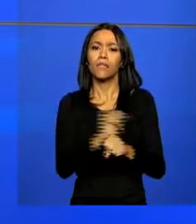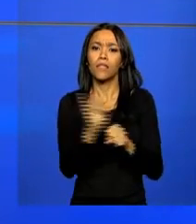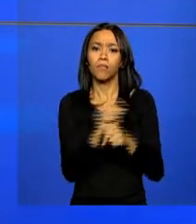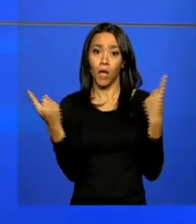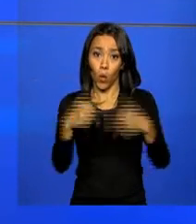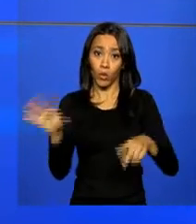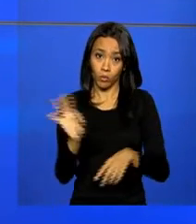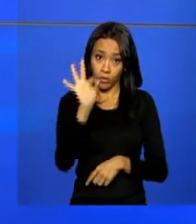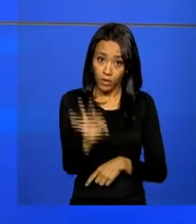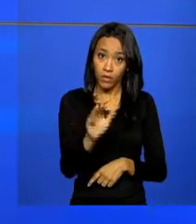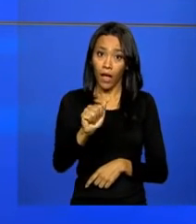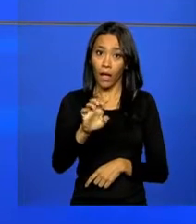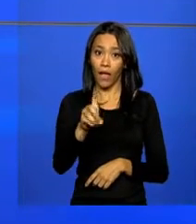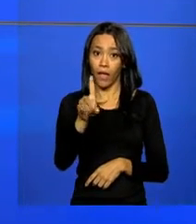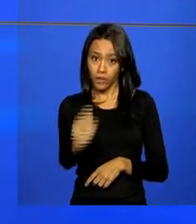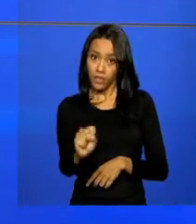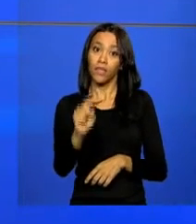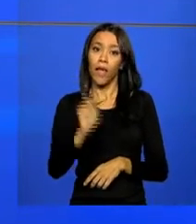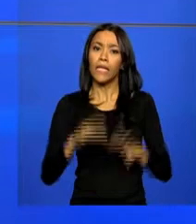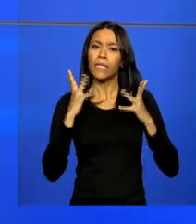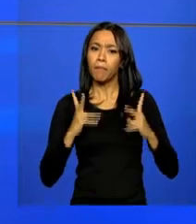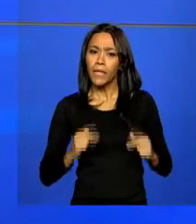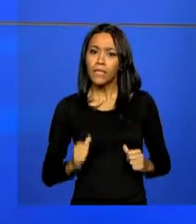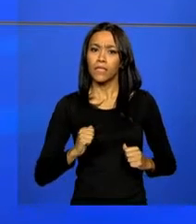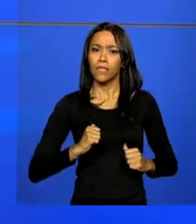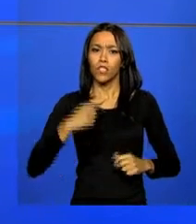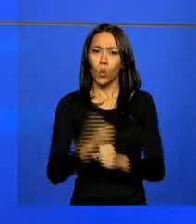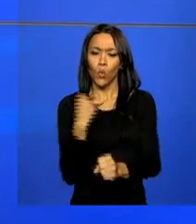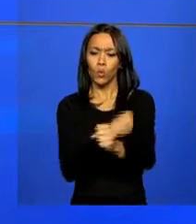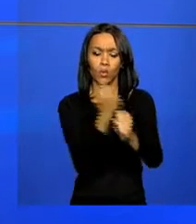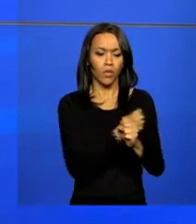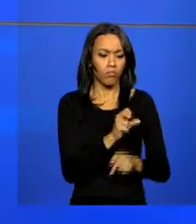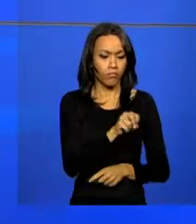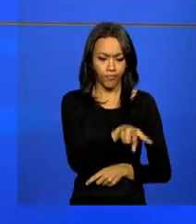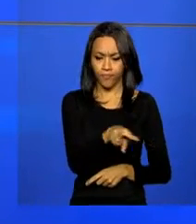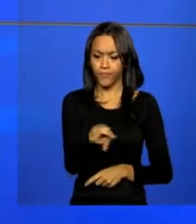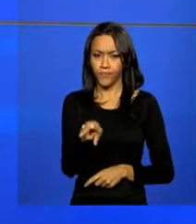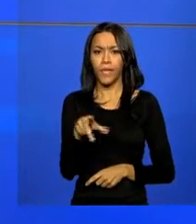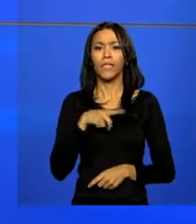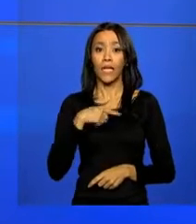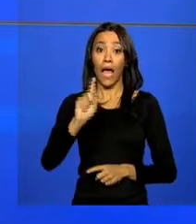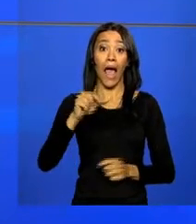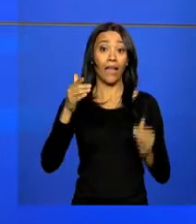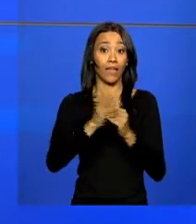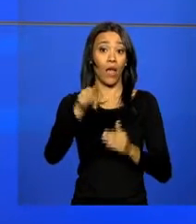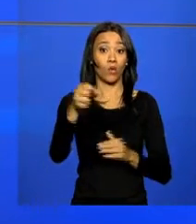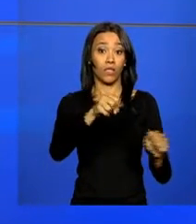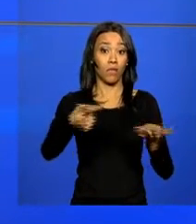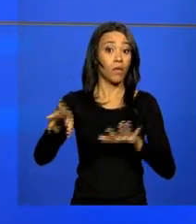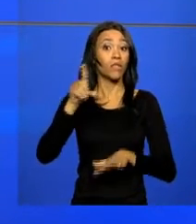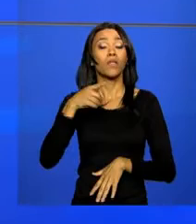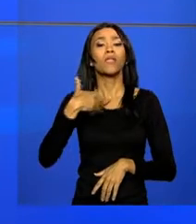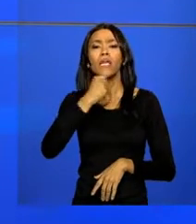Aedes aegypti. As ações são para a limpeza dos canteiros de obra. Cada órgão e entidade tem até a próxima semana para indicar os